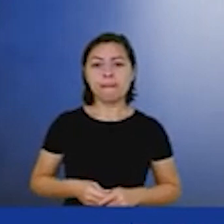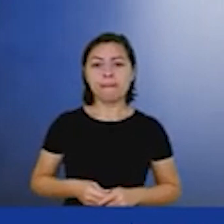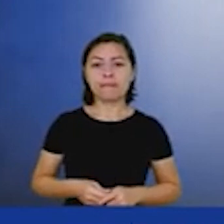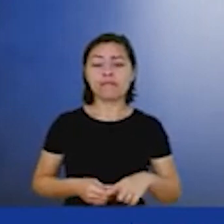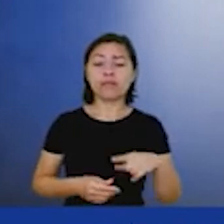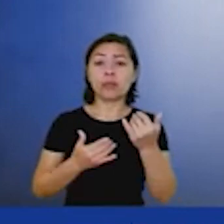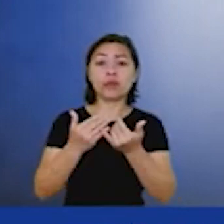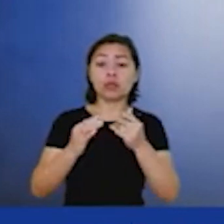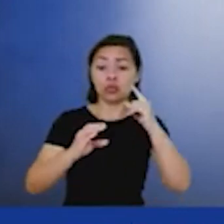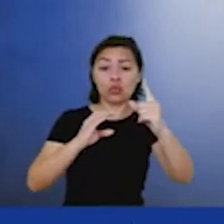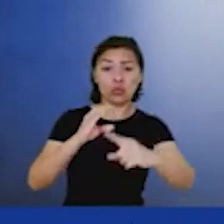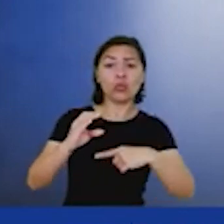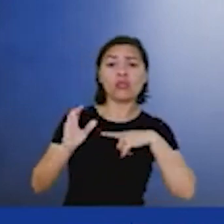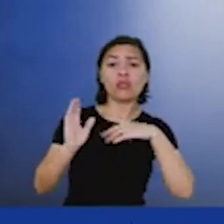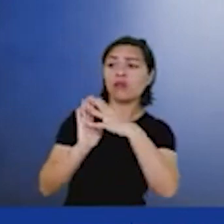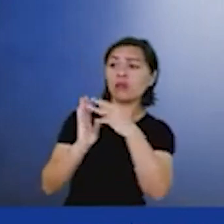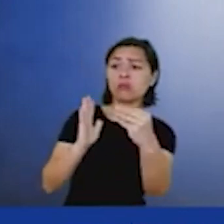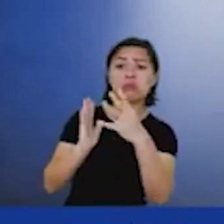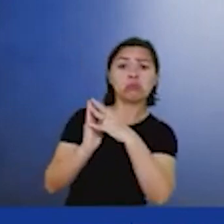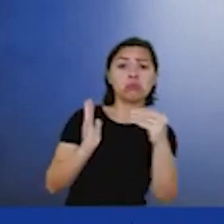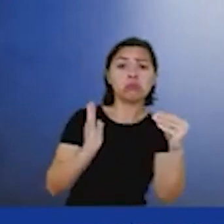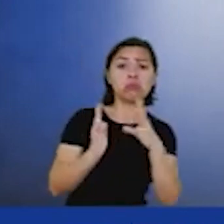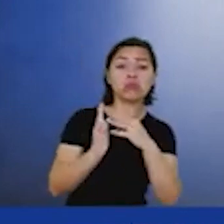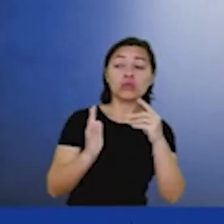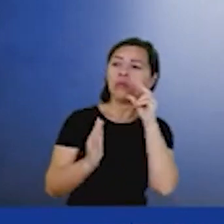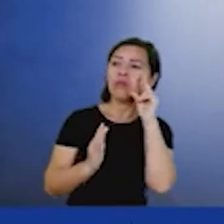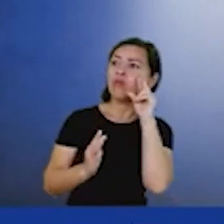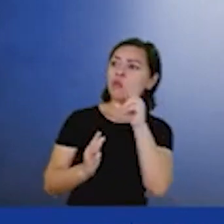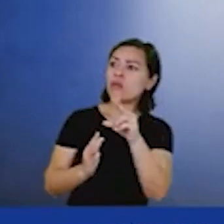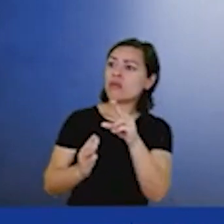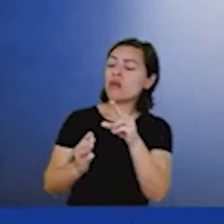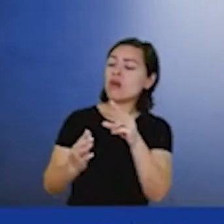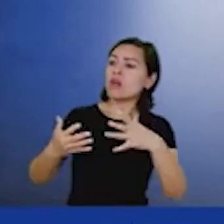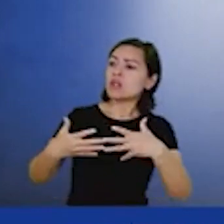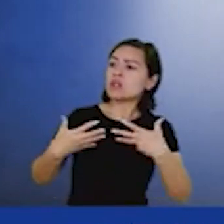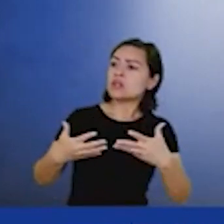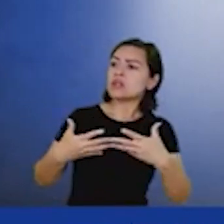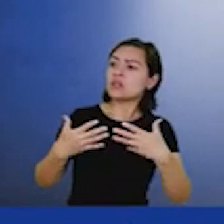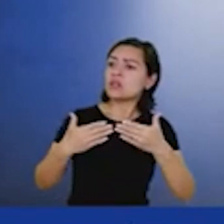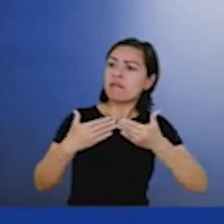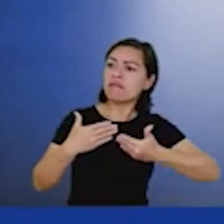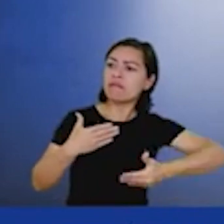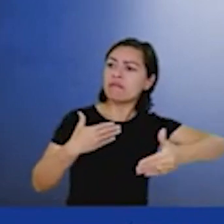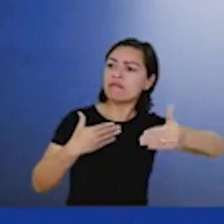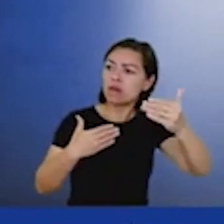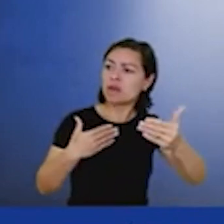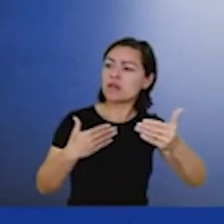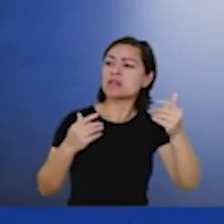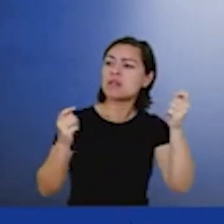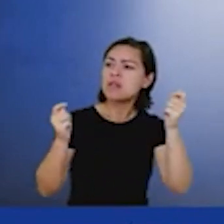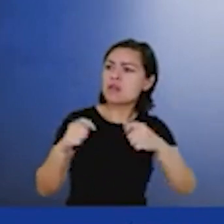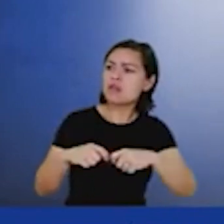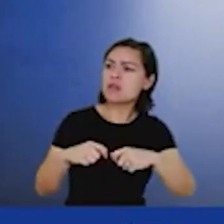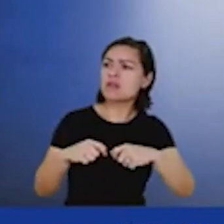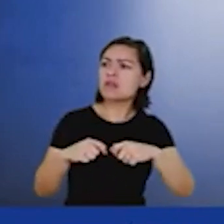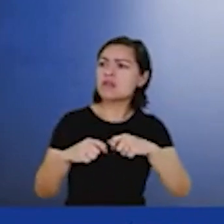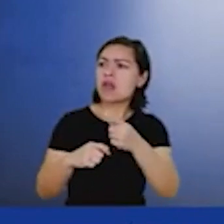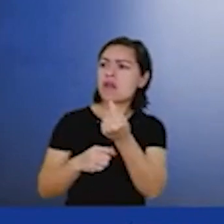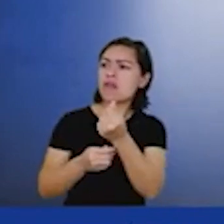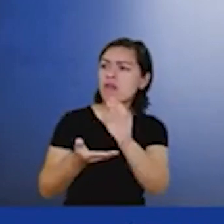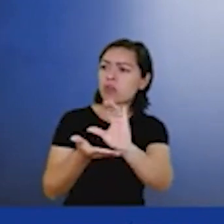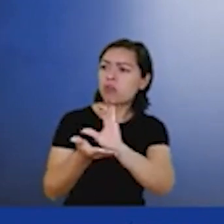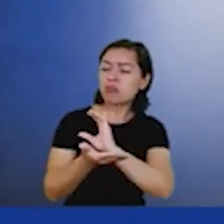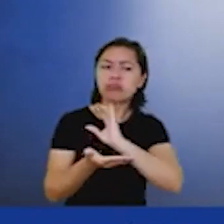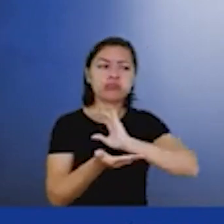exemplos no mundo como incentivos avançados para para para disponibilização de recursos de pesquisa e